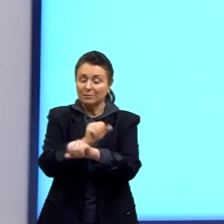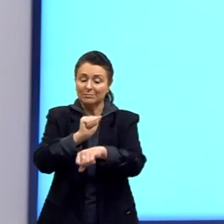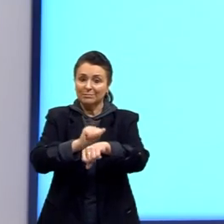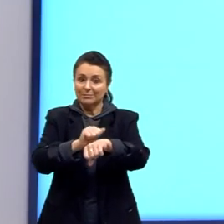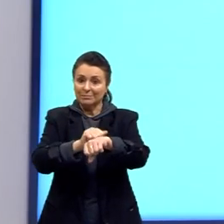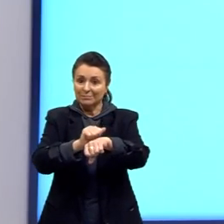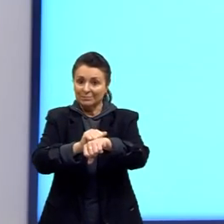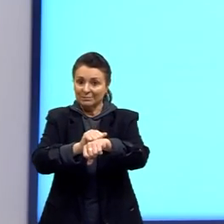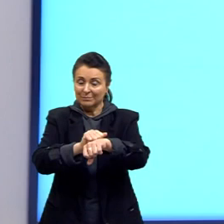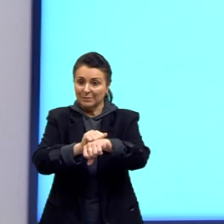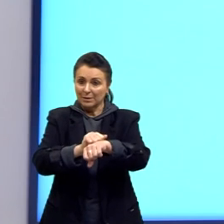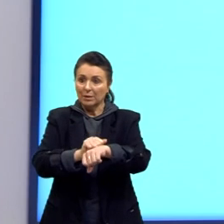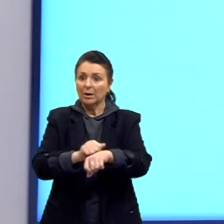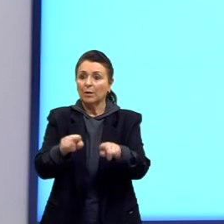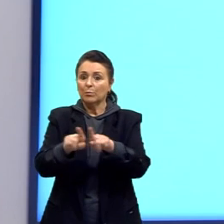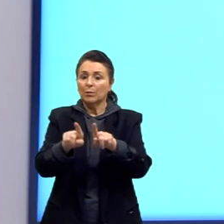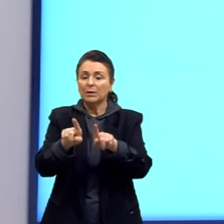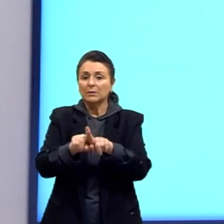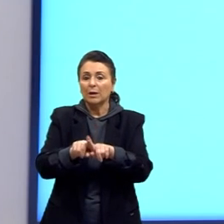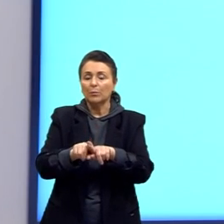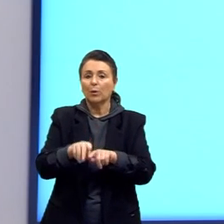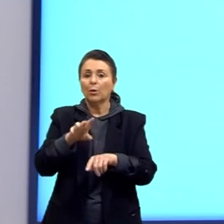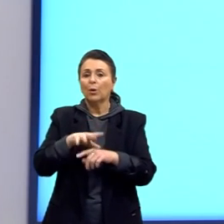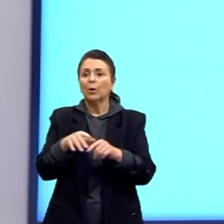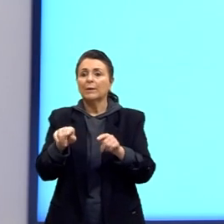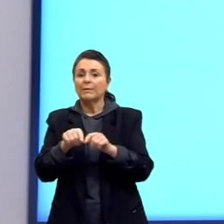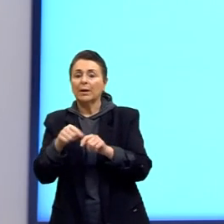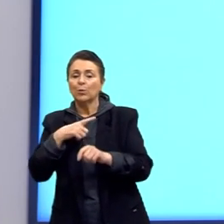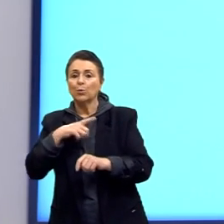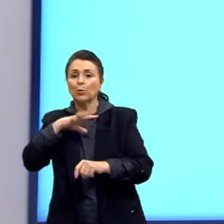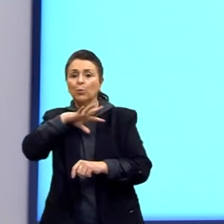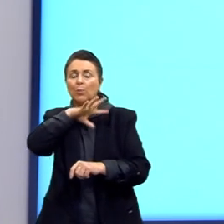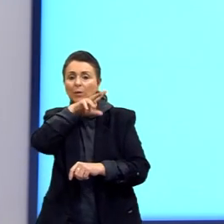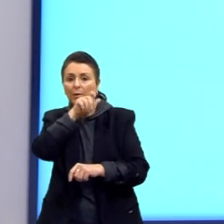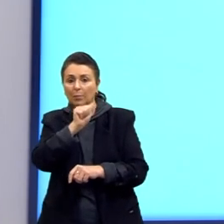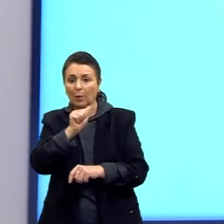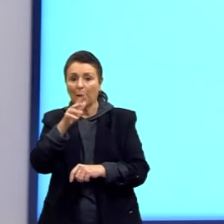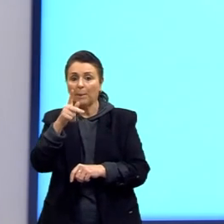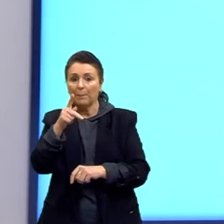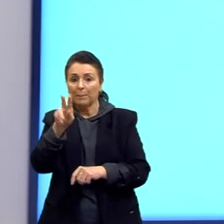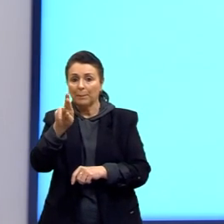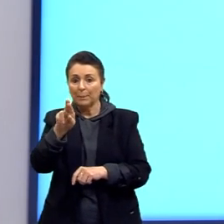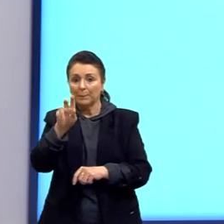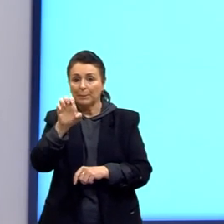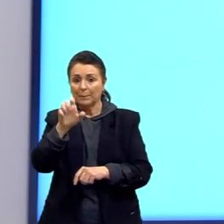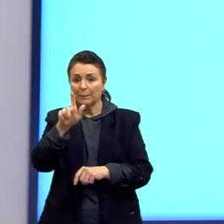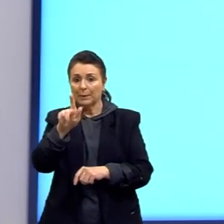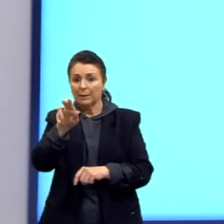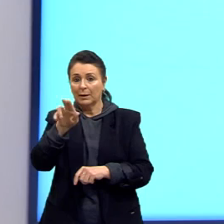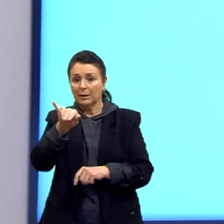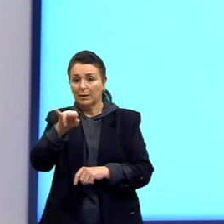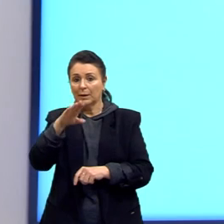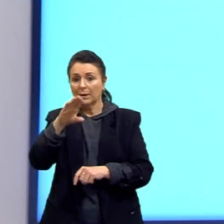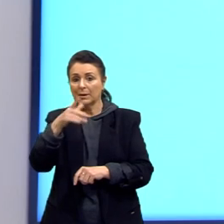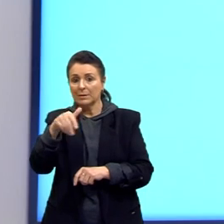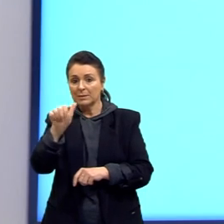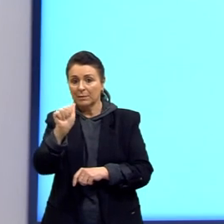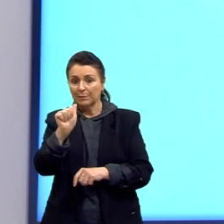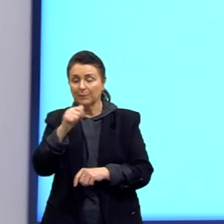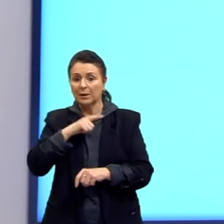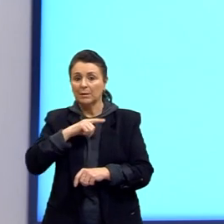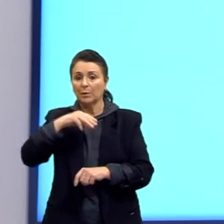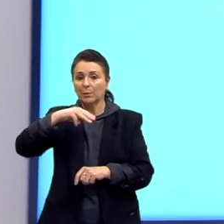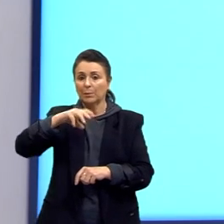falado, por exemplo, a preguiça e o megatério. O megatério, um fóssil extinto já, então nós podemos ver aqui o